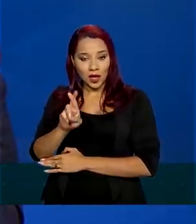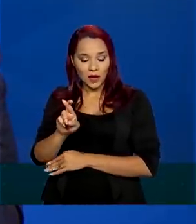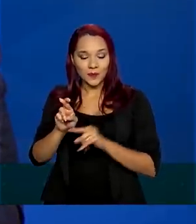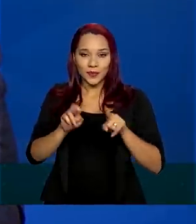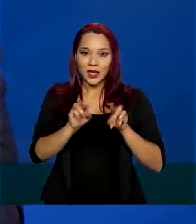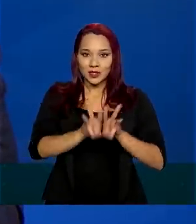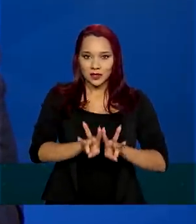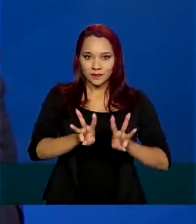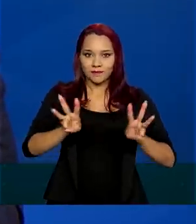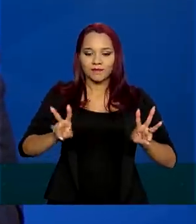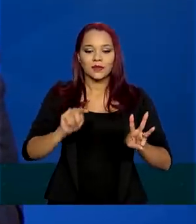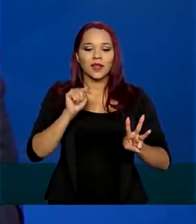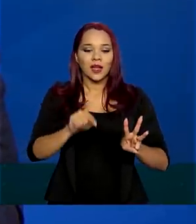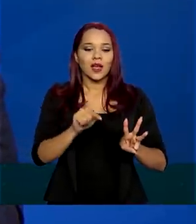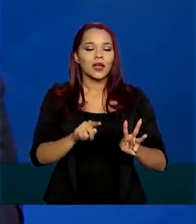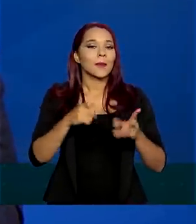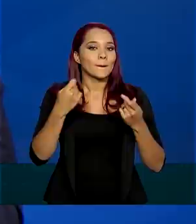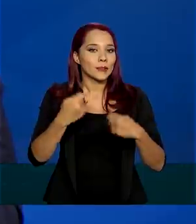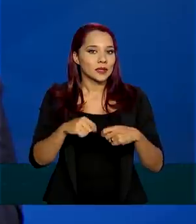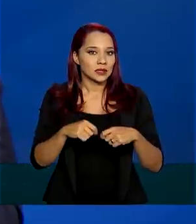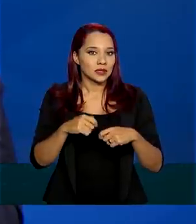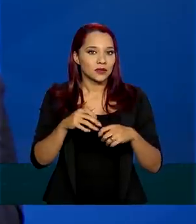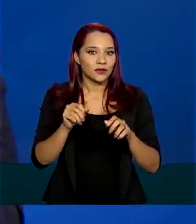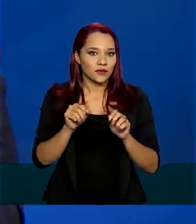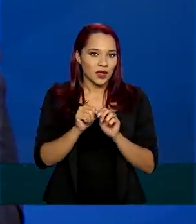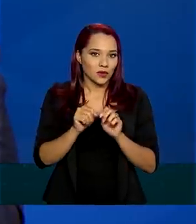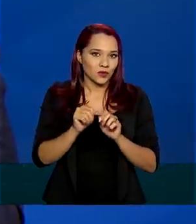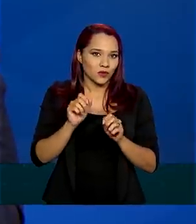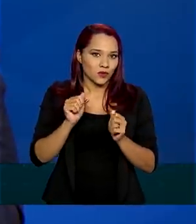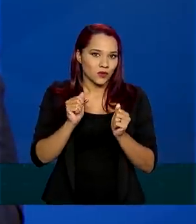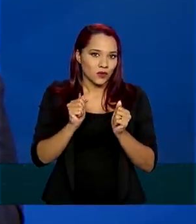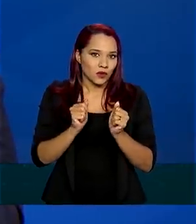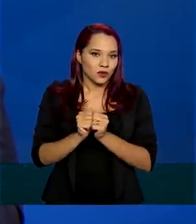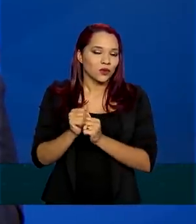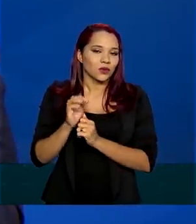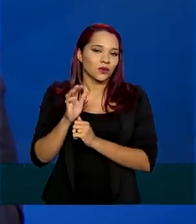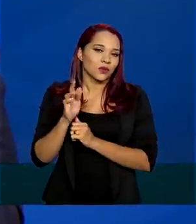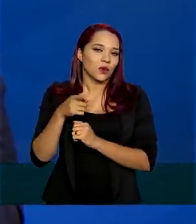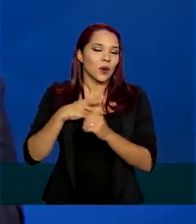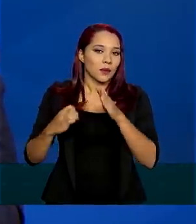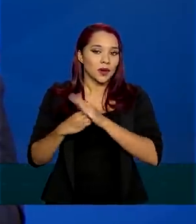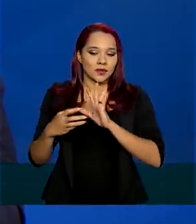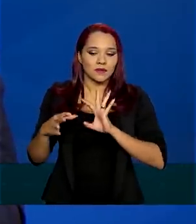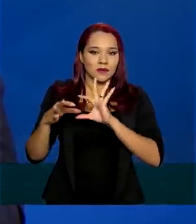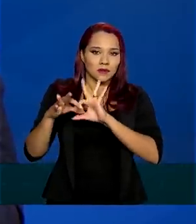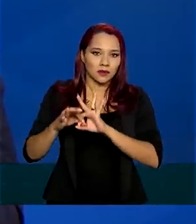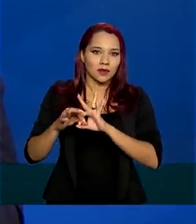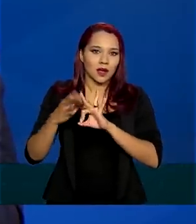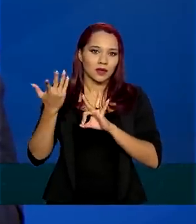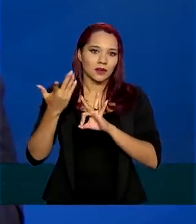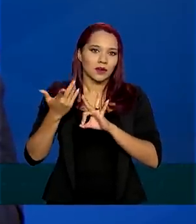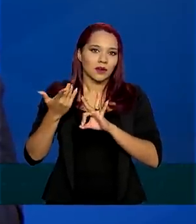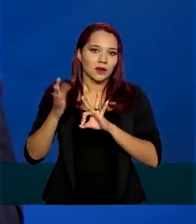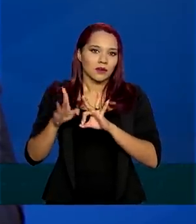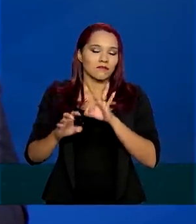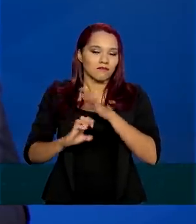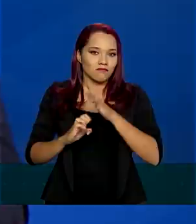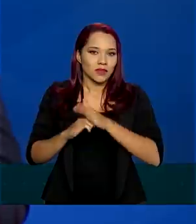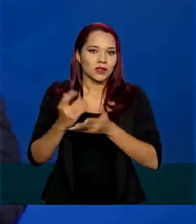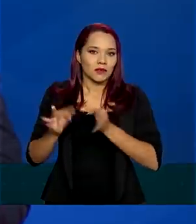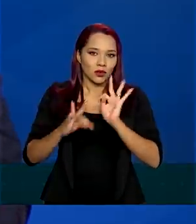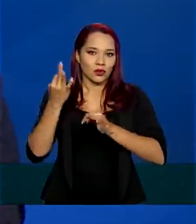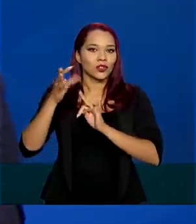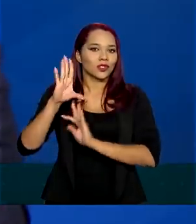site, um website feito pelo IBICT, que é uma das nossas vinculadas do Ministério de Ciência, Tecnologia, Inovações e Comunicações